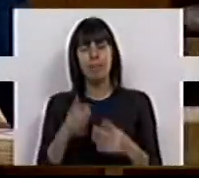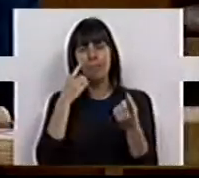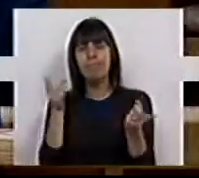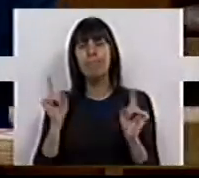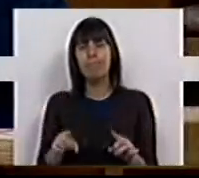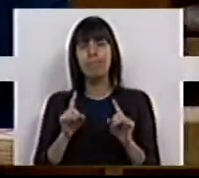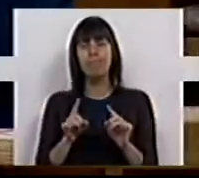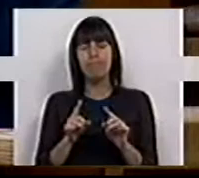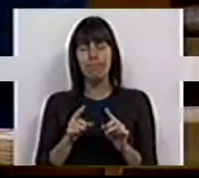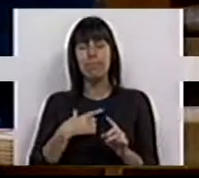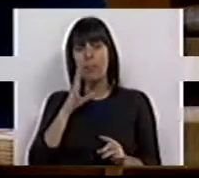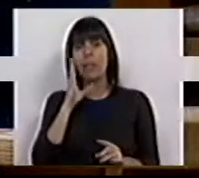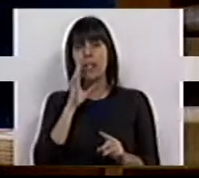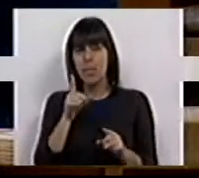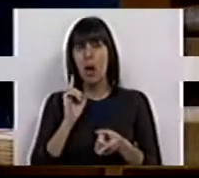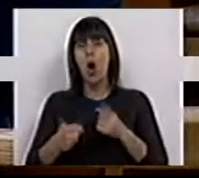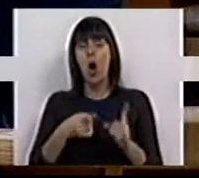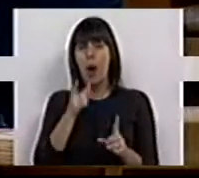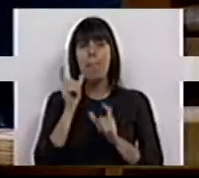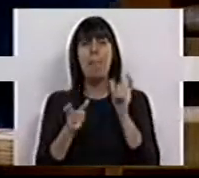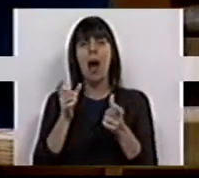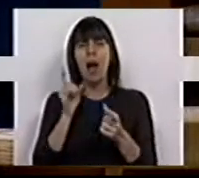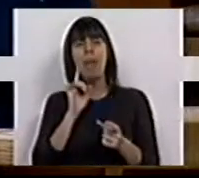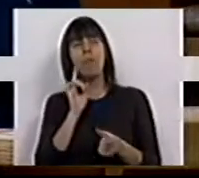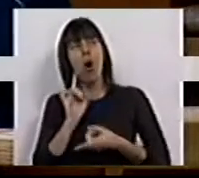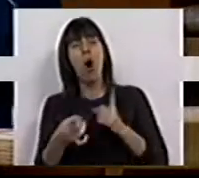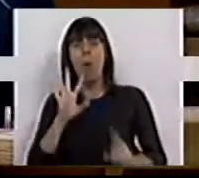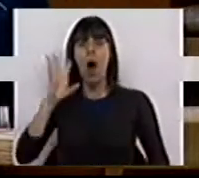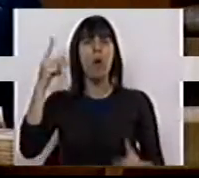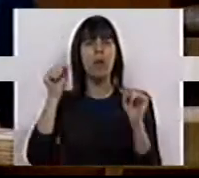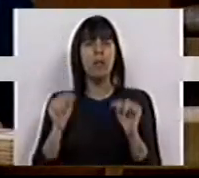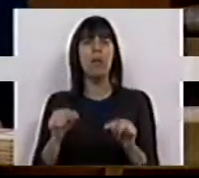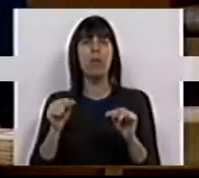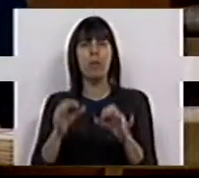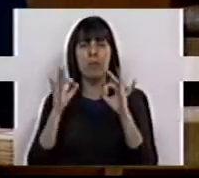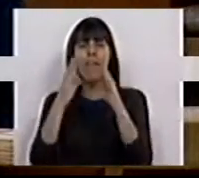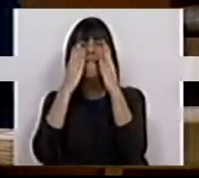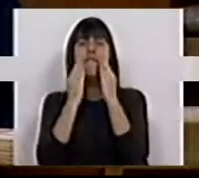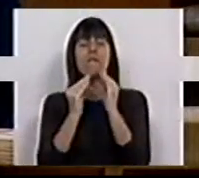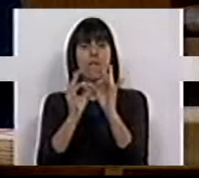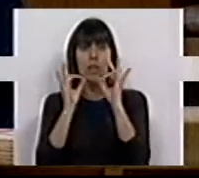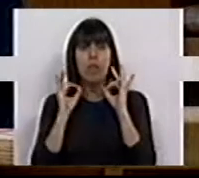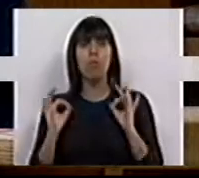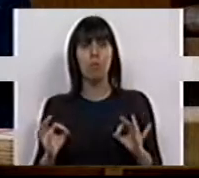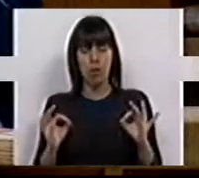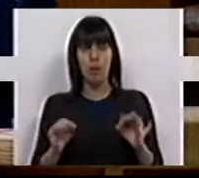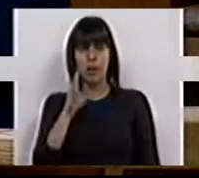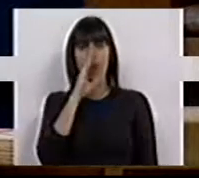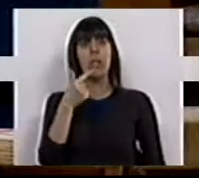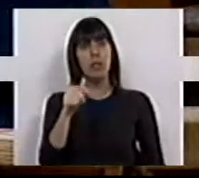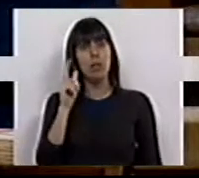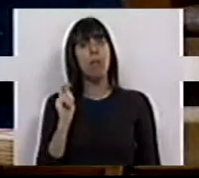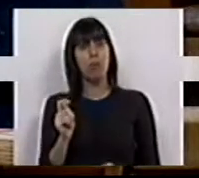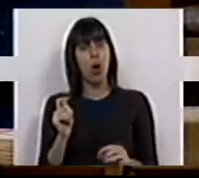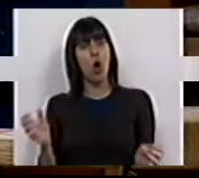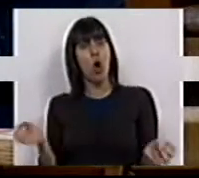repetimos, sabendo o peso das palavras, que o que aconteceu aqui foi uma vergonha. Se o Bloco de